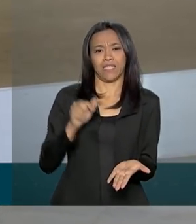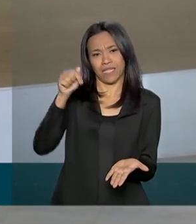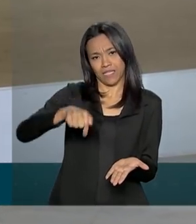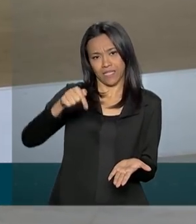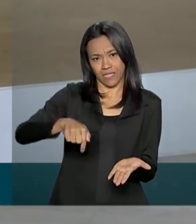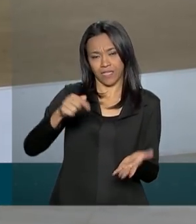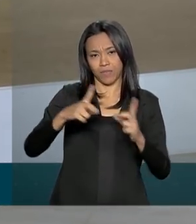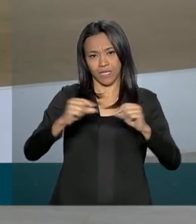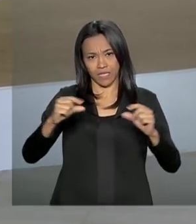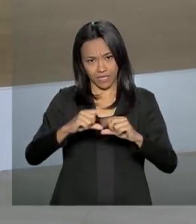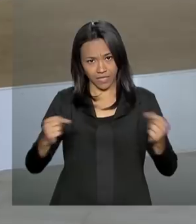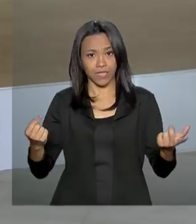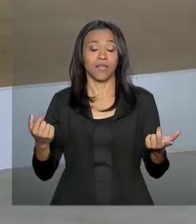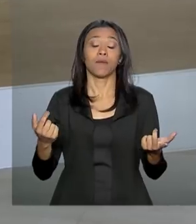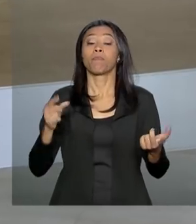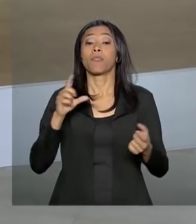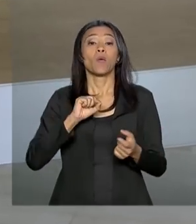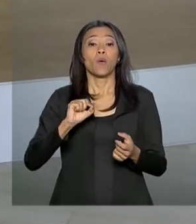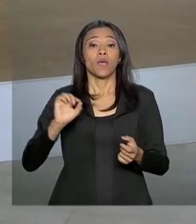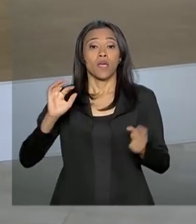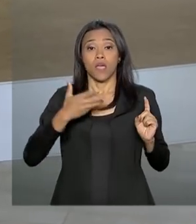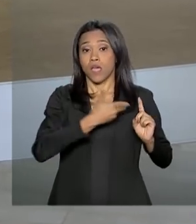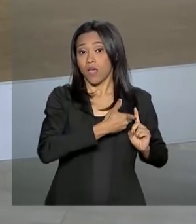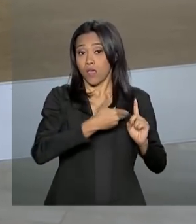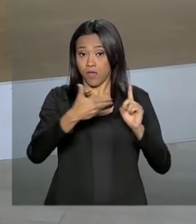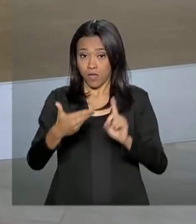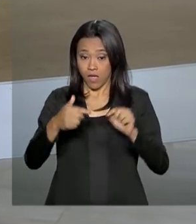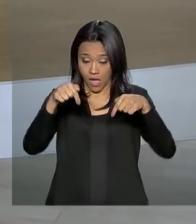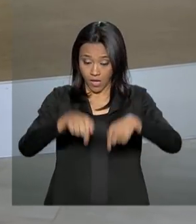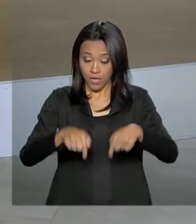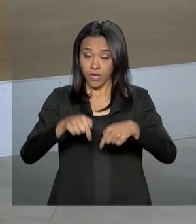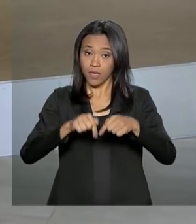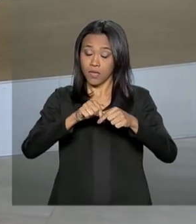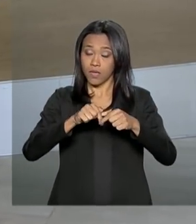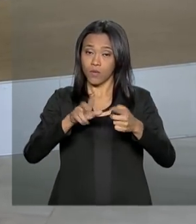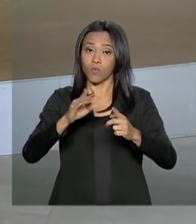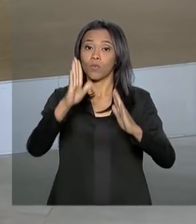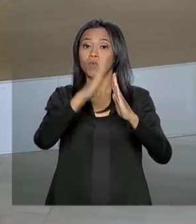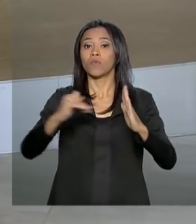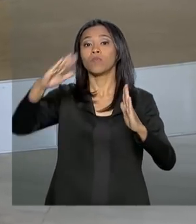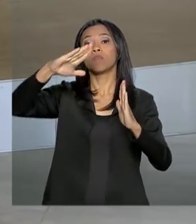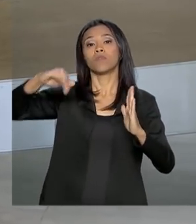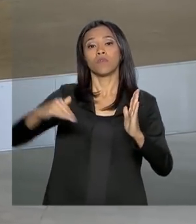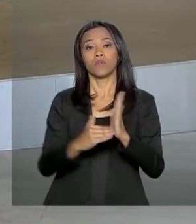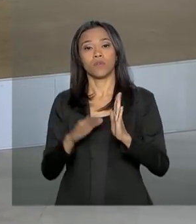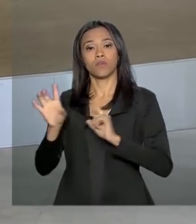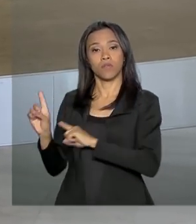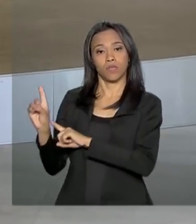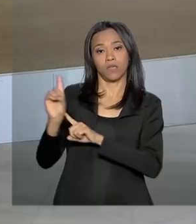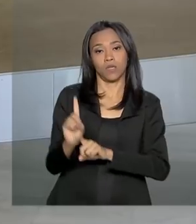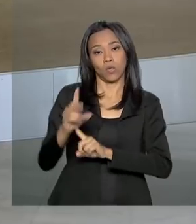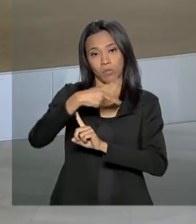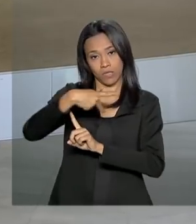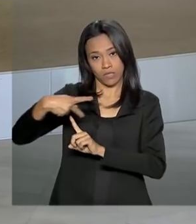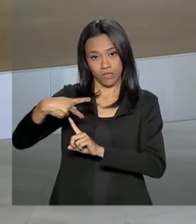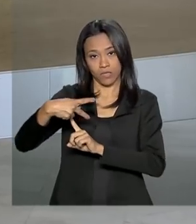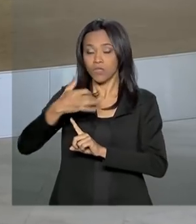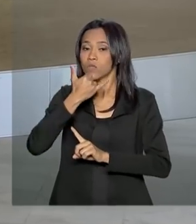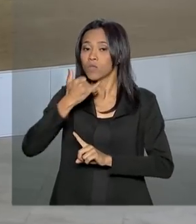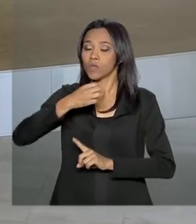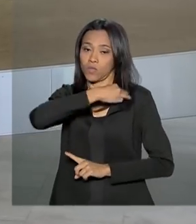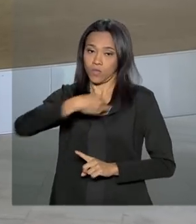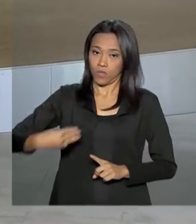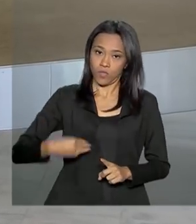Riachuelo, o presidente Jair Bolsonaro recebeu no Palácio da Alvorada o ministro da Justiça e Segurança Pública, Sérgio Mouro.